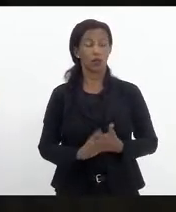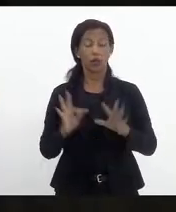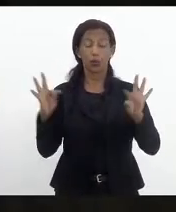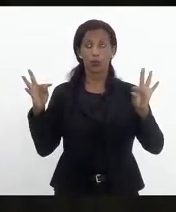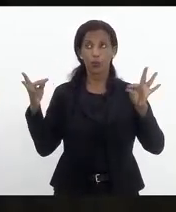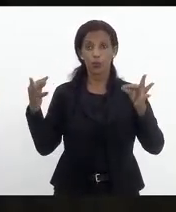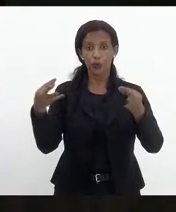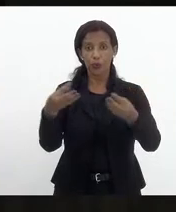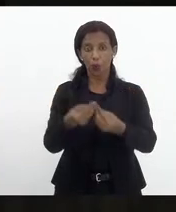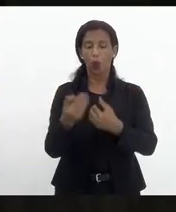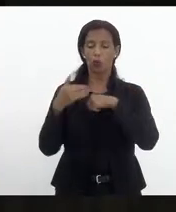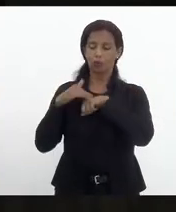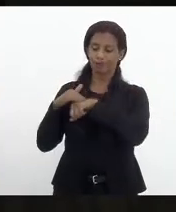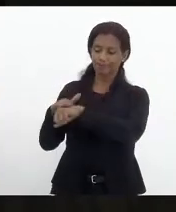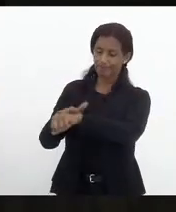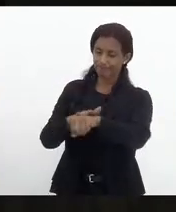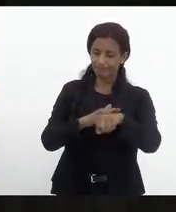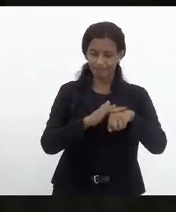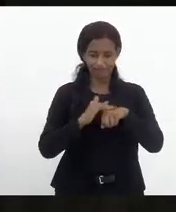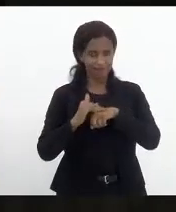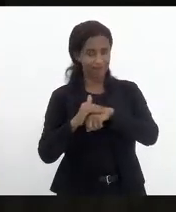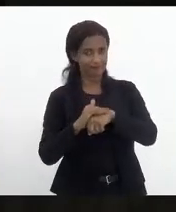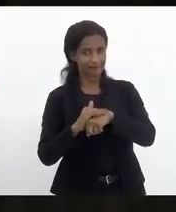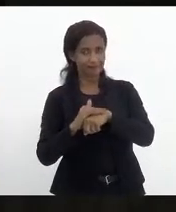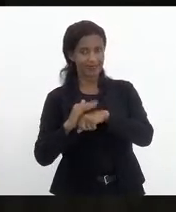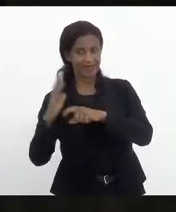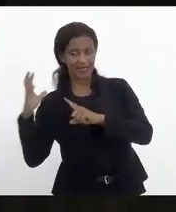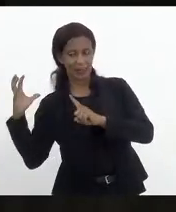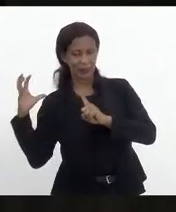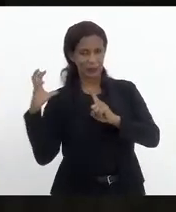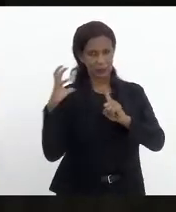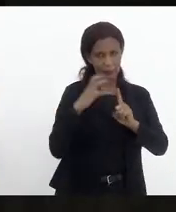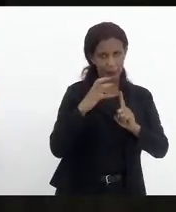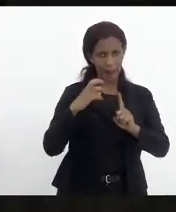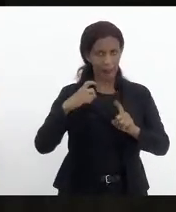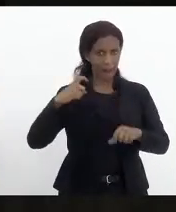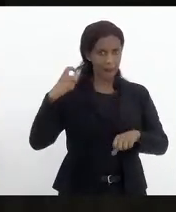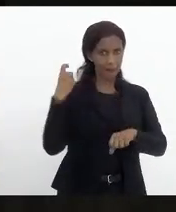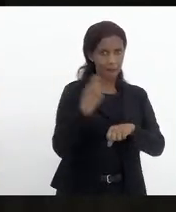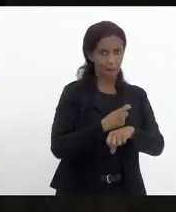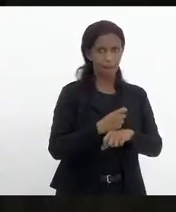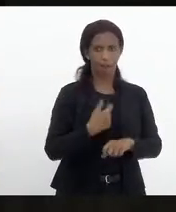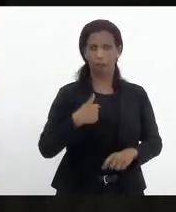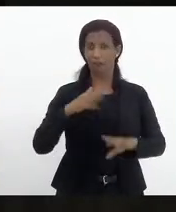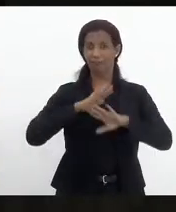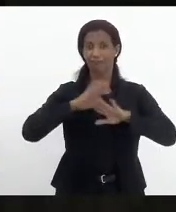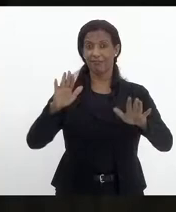todos, conversamos, na pressão, na marra, ninguém leva aqui.